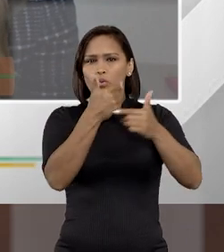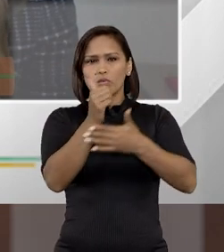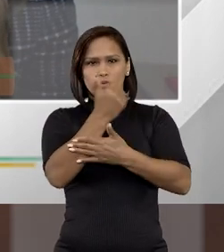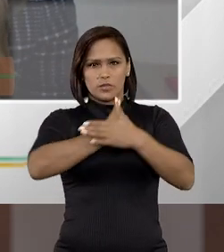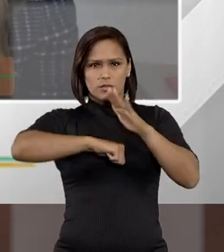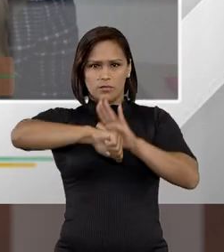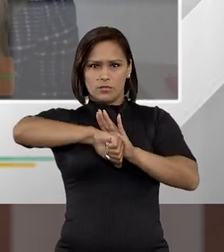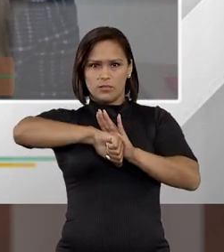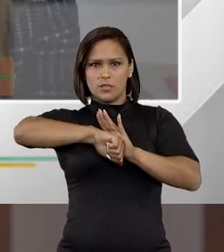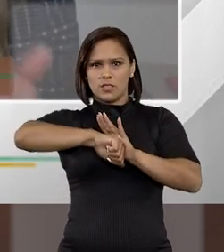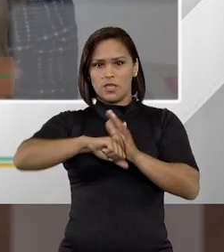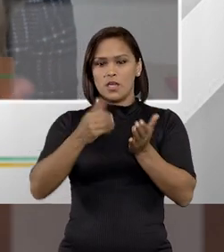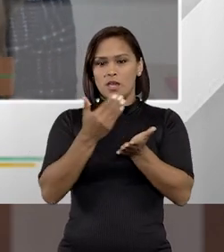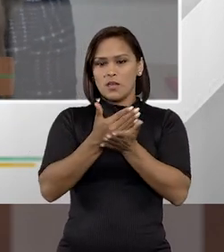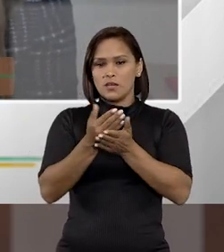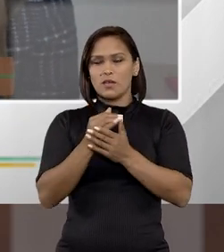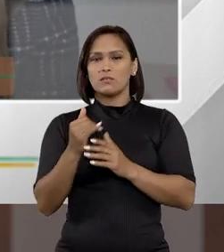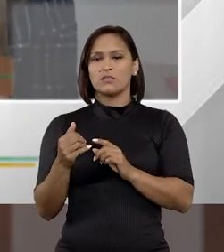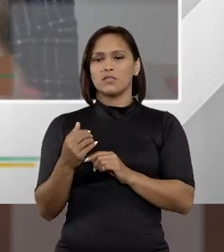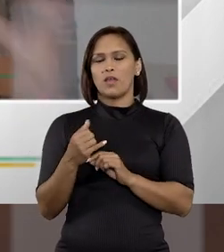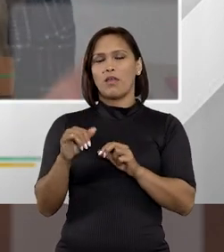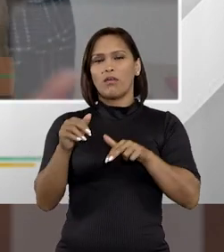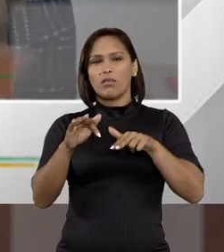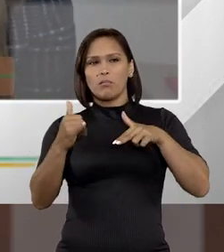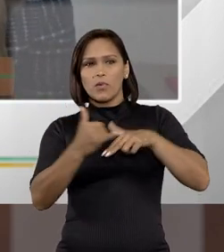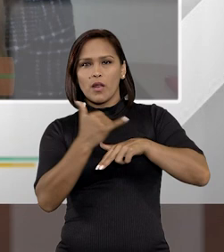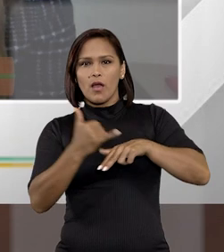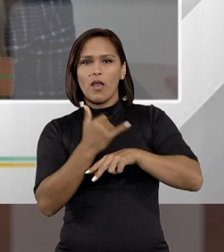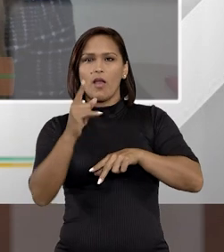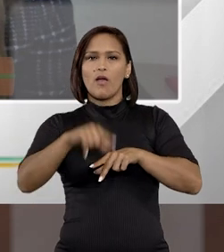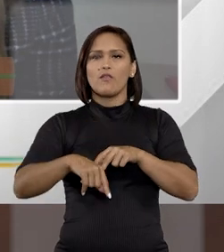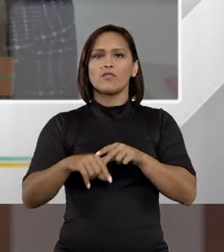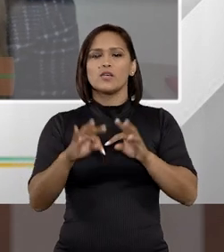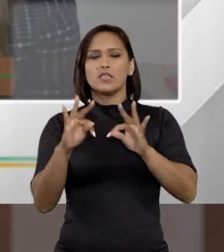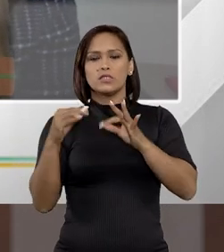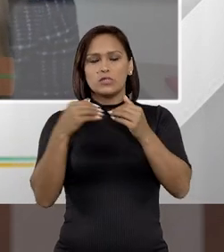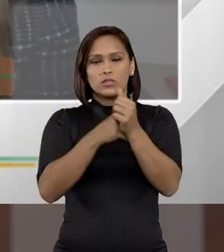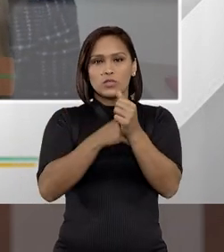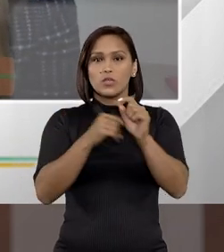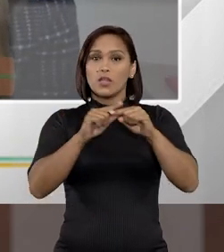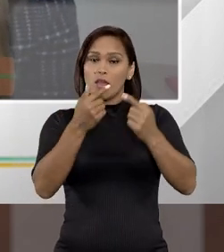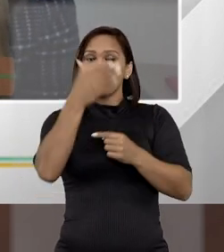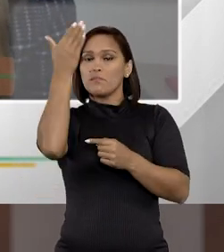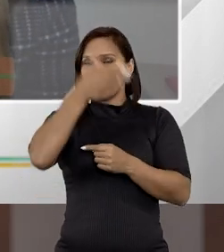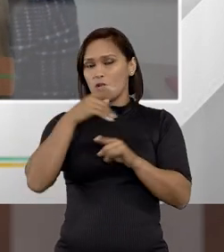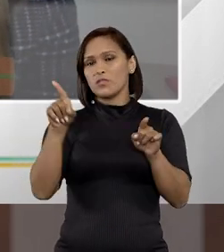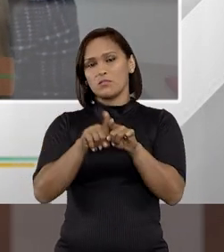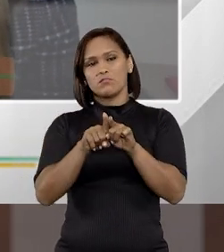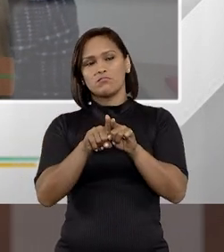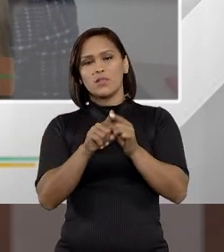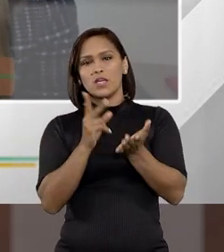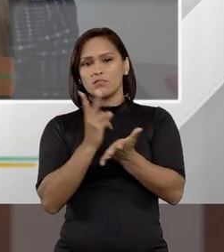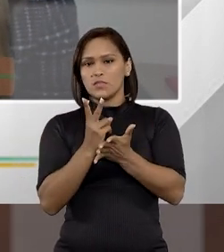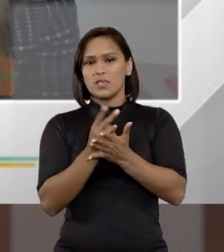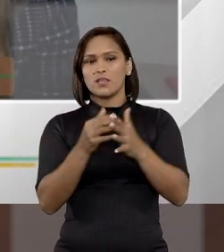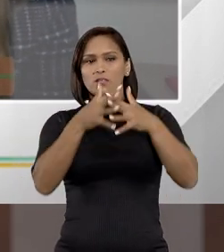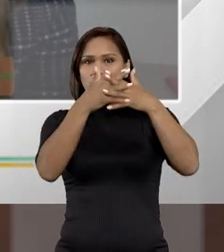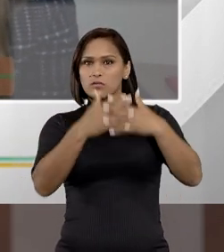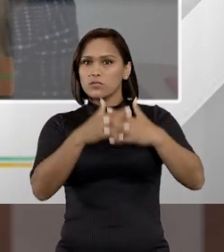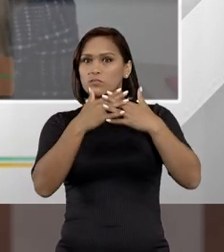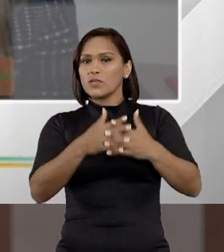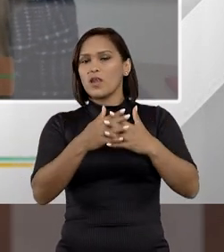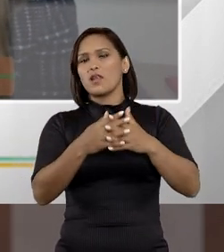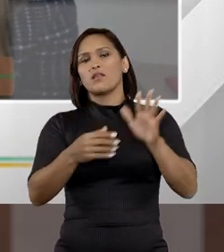começou a coagir testemunhas, começou a esconder provas, etc. E aí fica também evidente que esse sujeito está